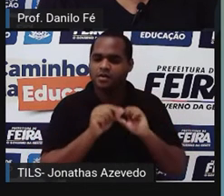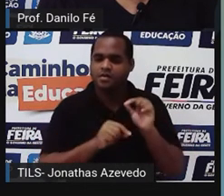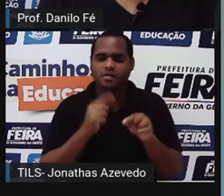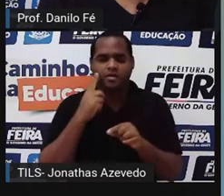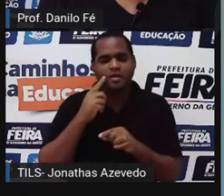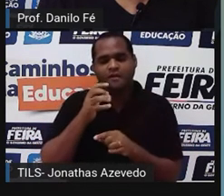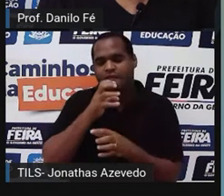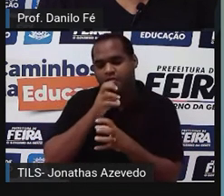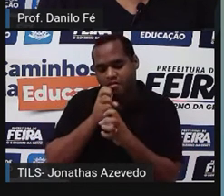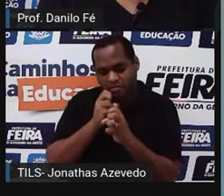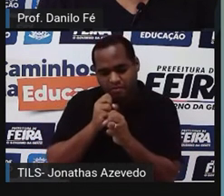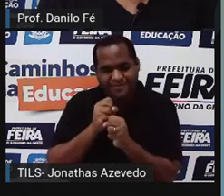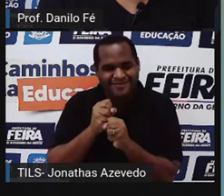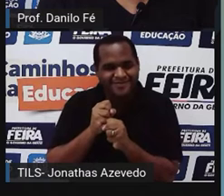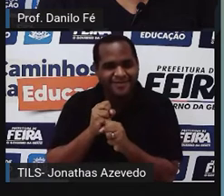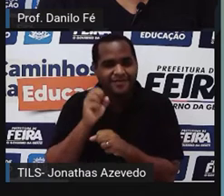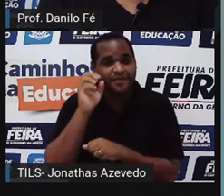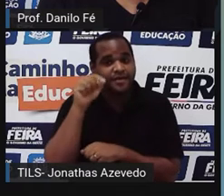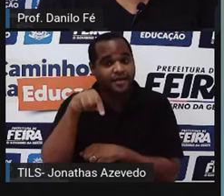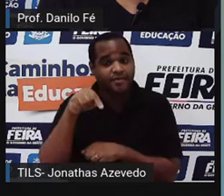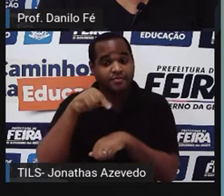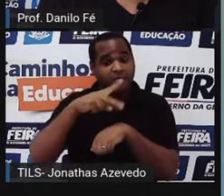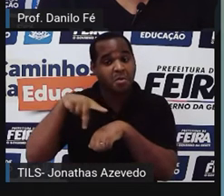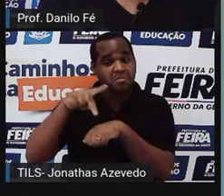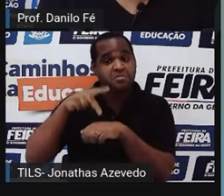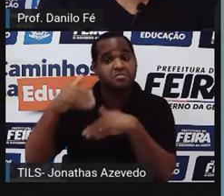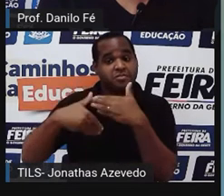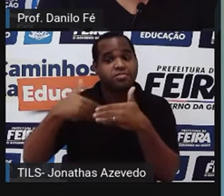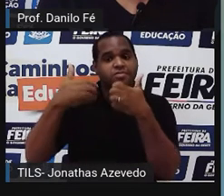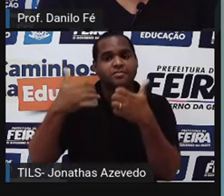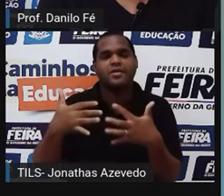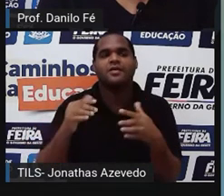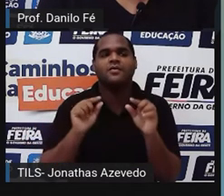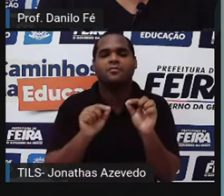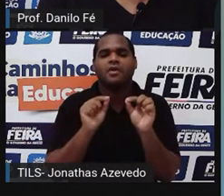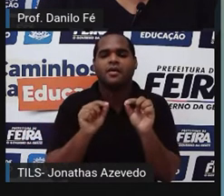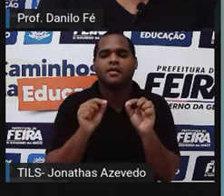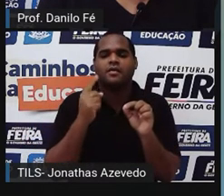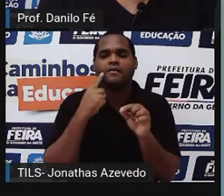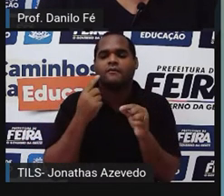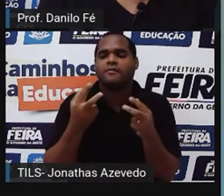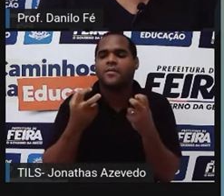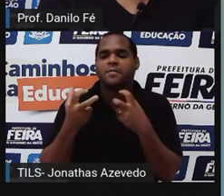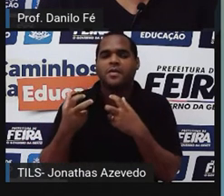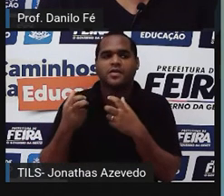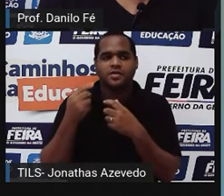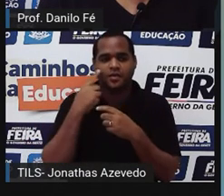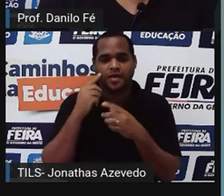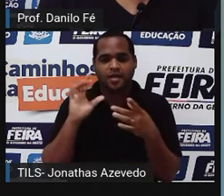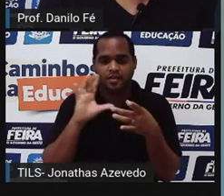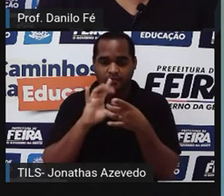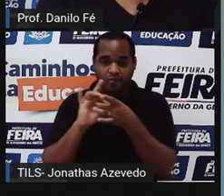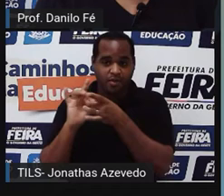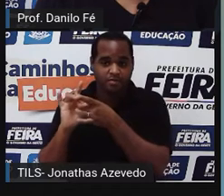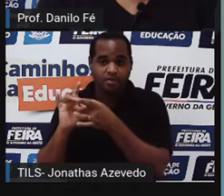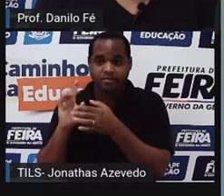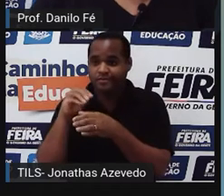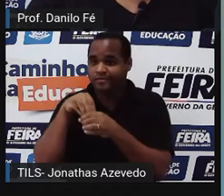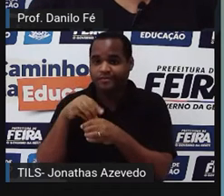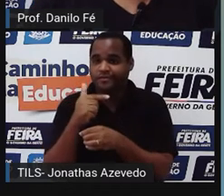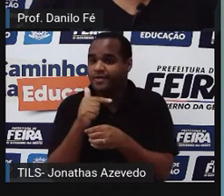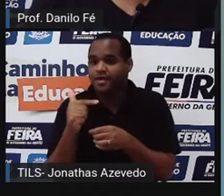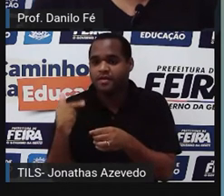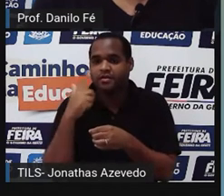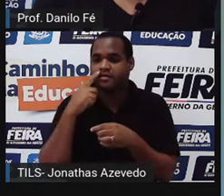envelhecido. Era uma coisa que não cabia mais naquele contexto e